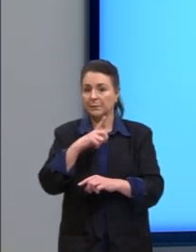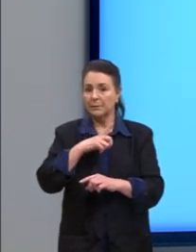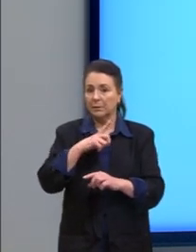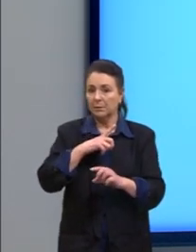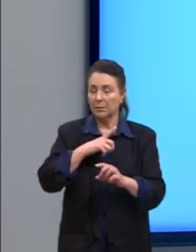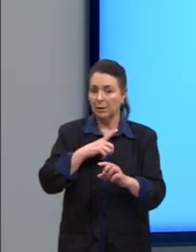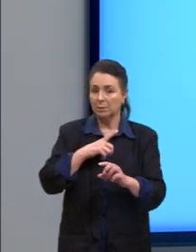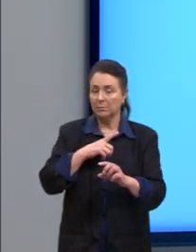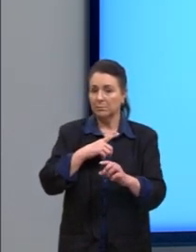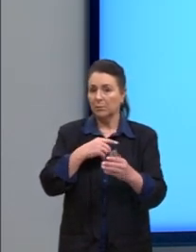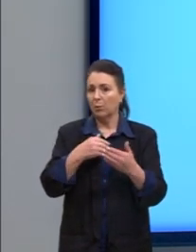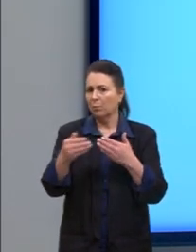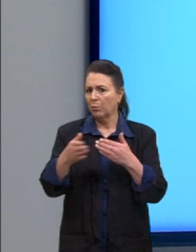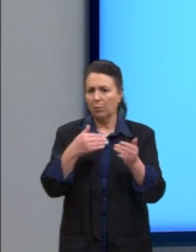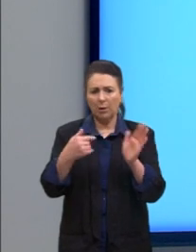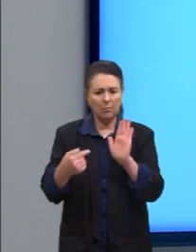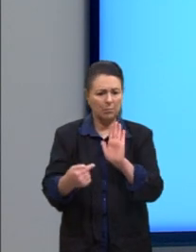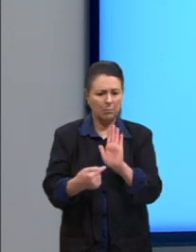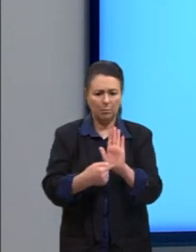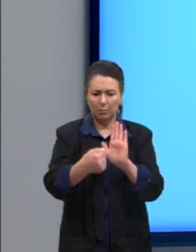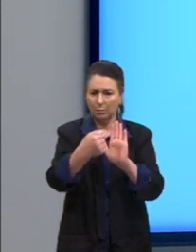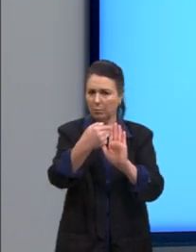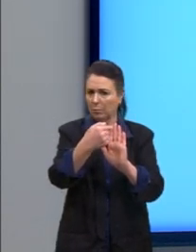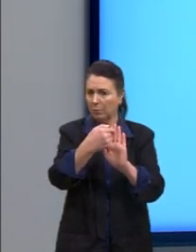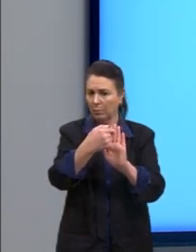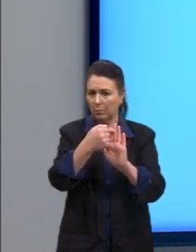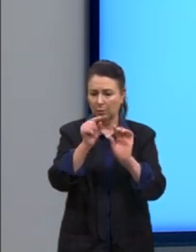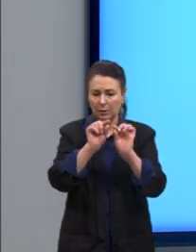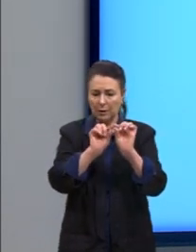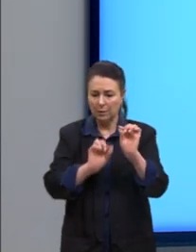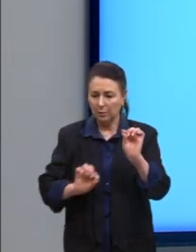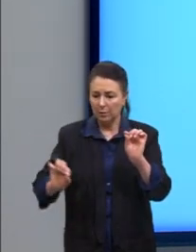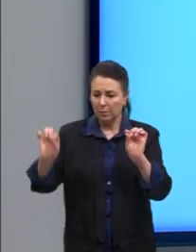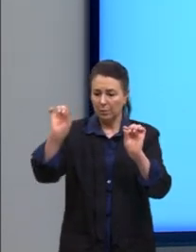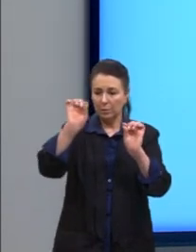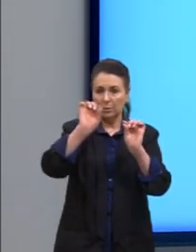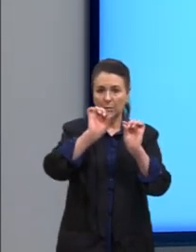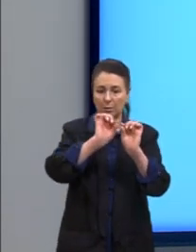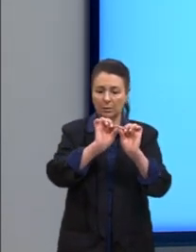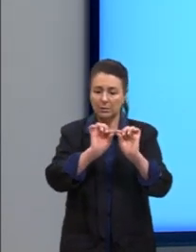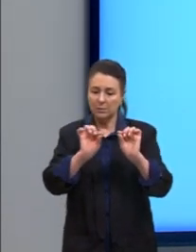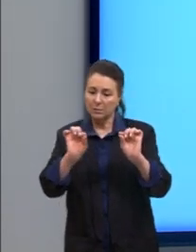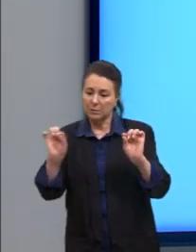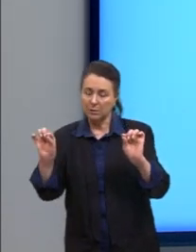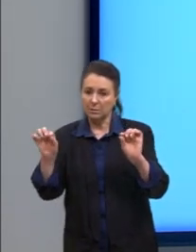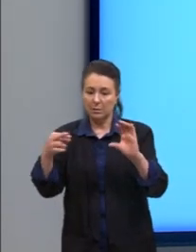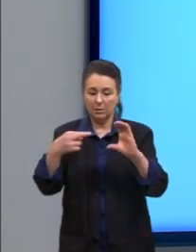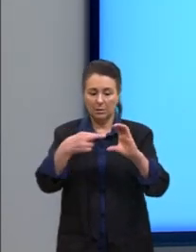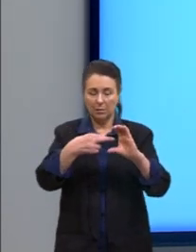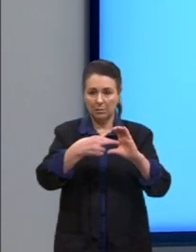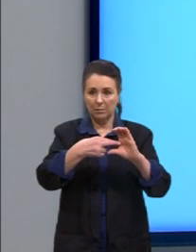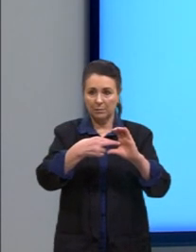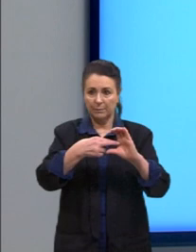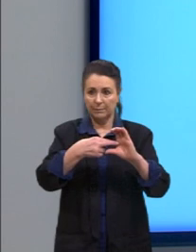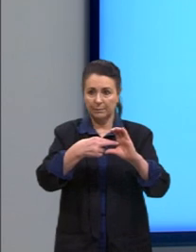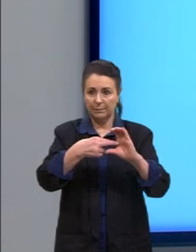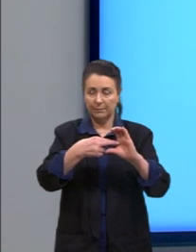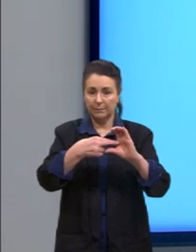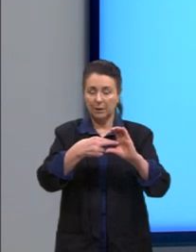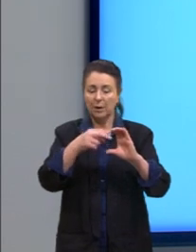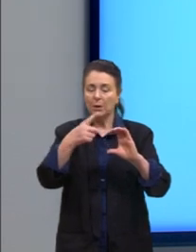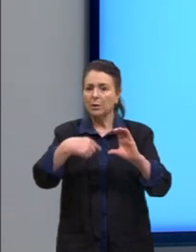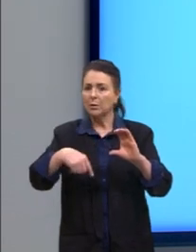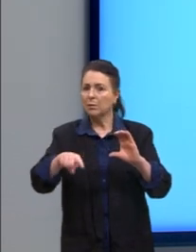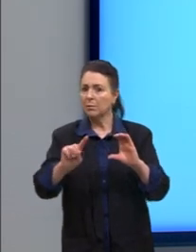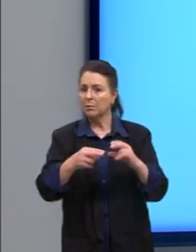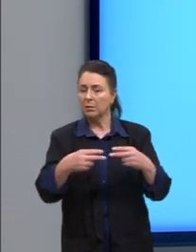ponto qualquer que pertence, ele está no contorno, a distância sempre vai ser o raio. E o outro